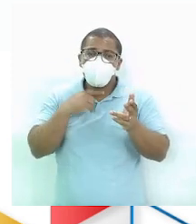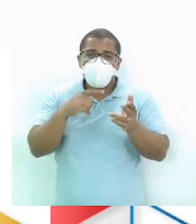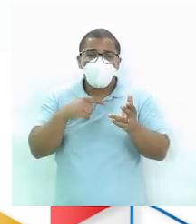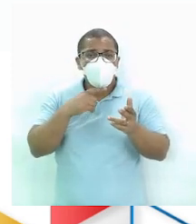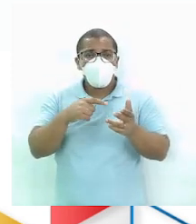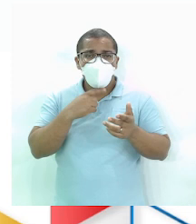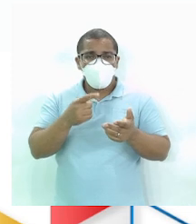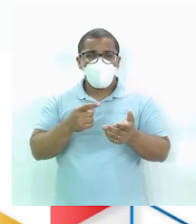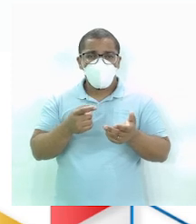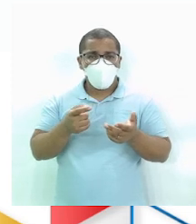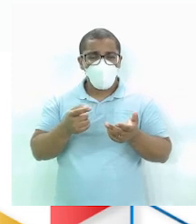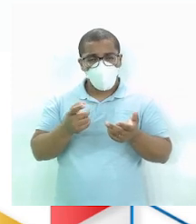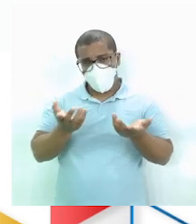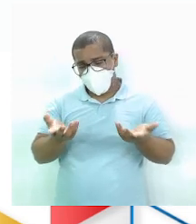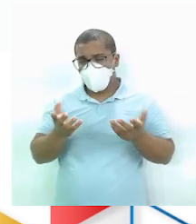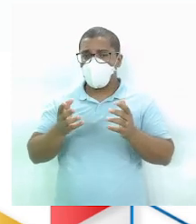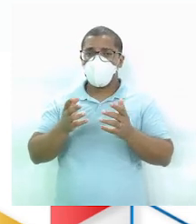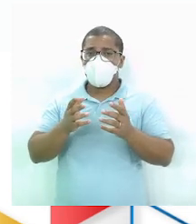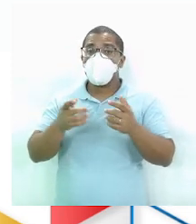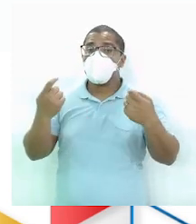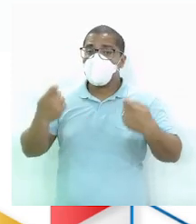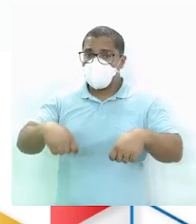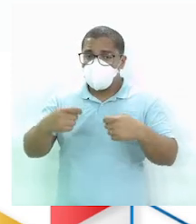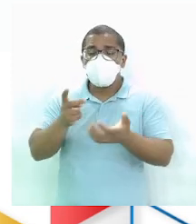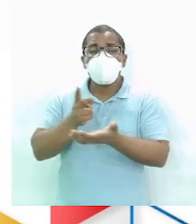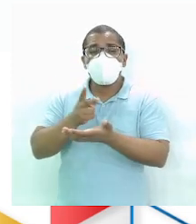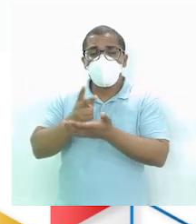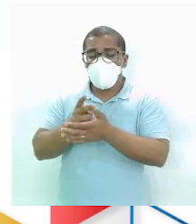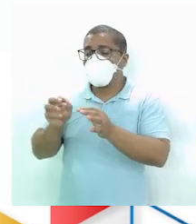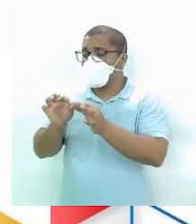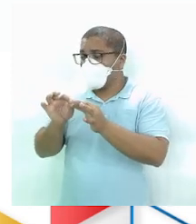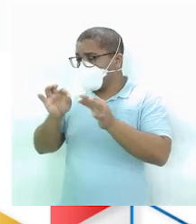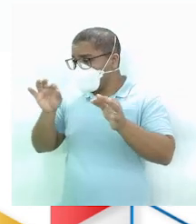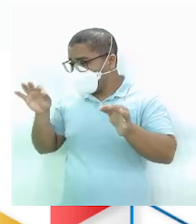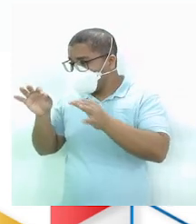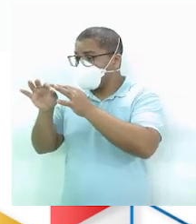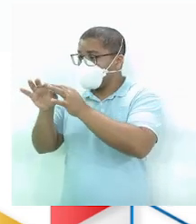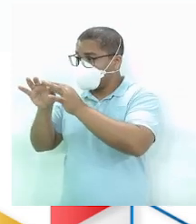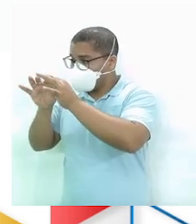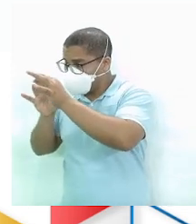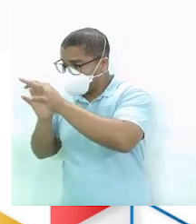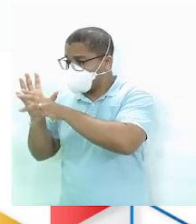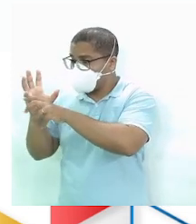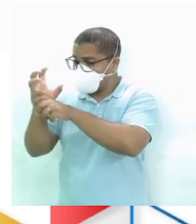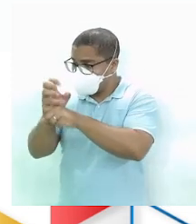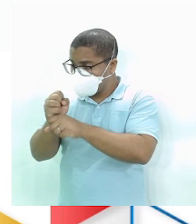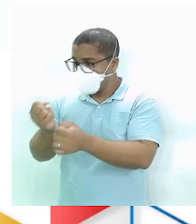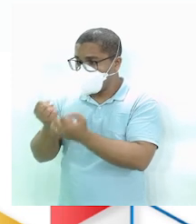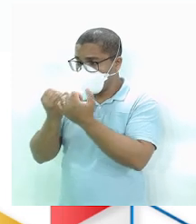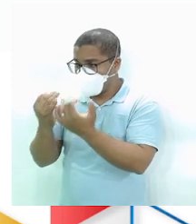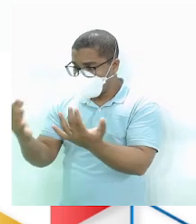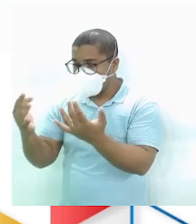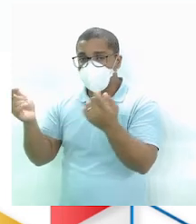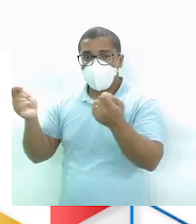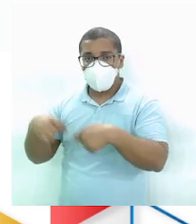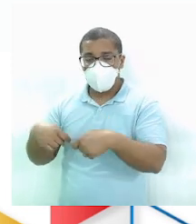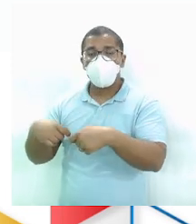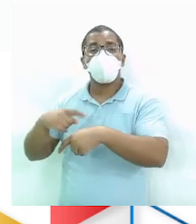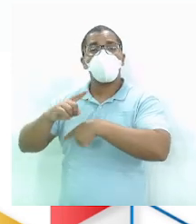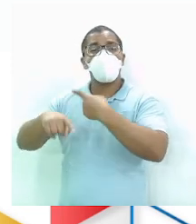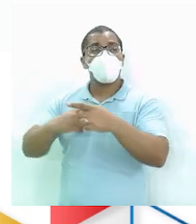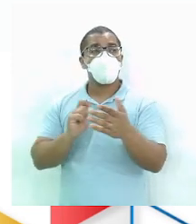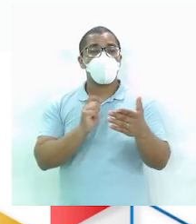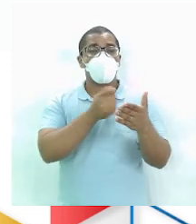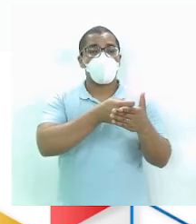Com o rio inundado Então, ele teria que Sempre estar fazendo a proporção Da produção Para poder pagar lá o